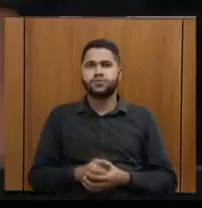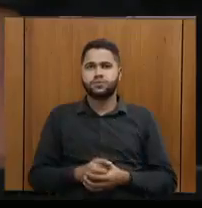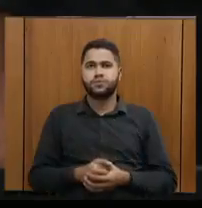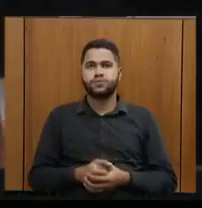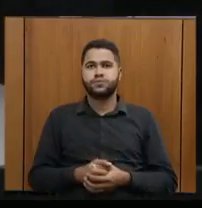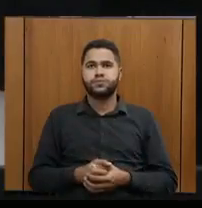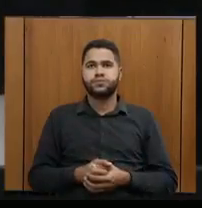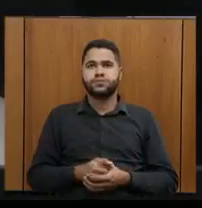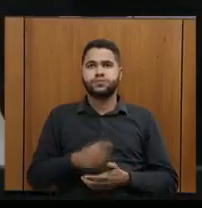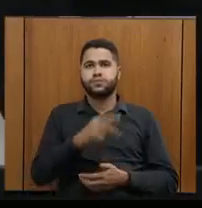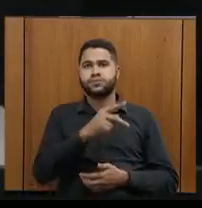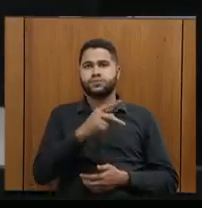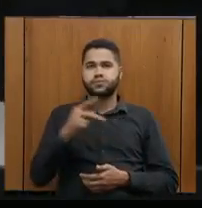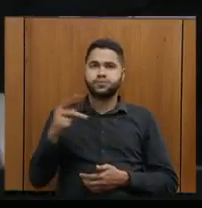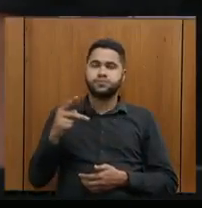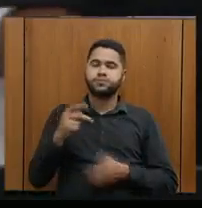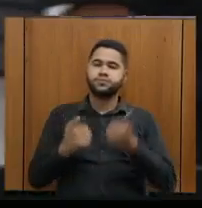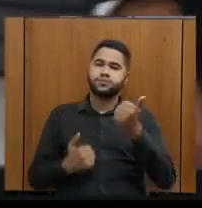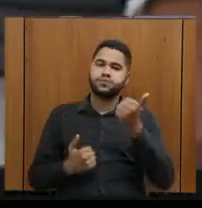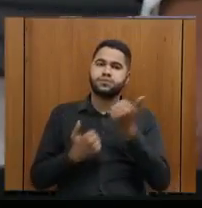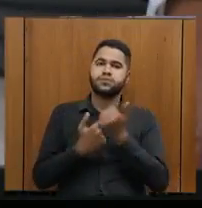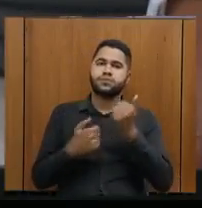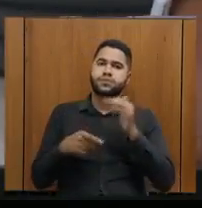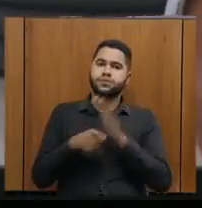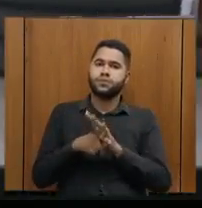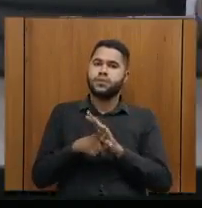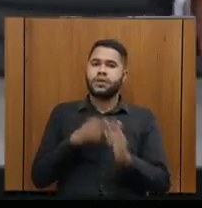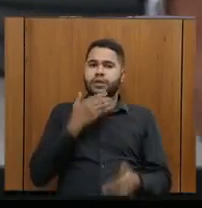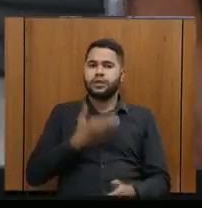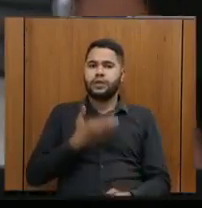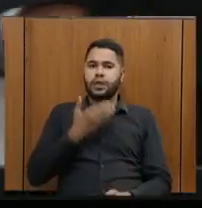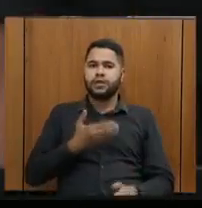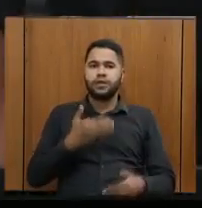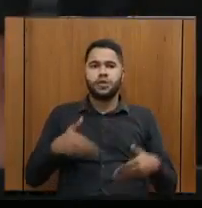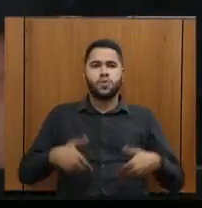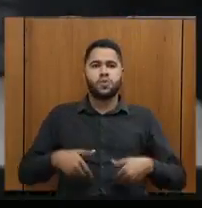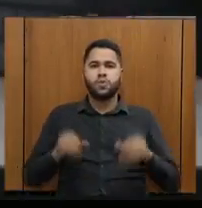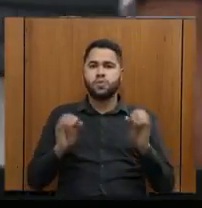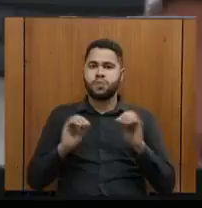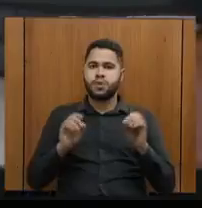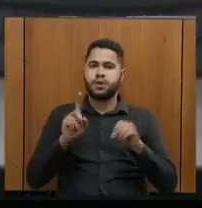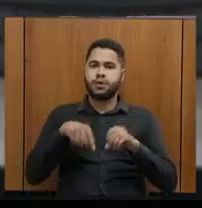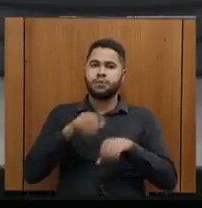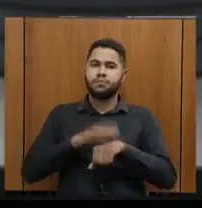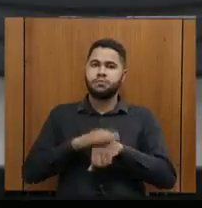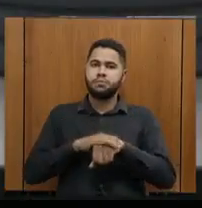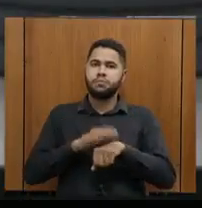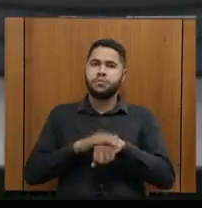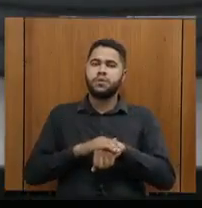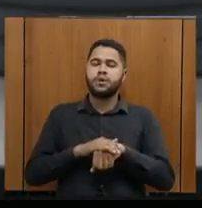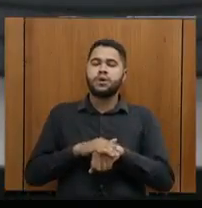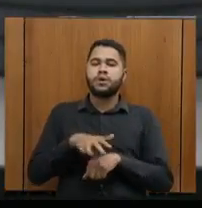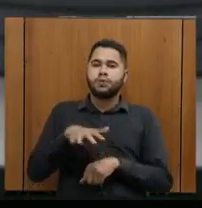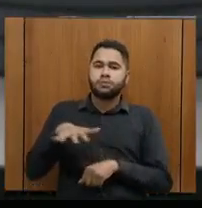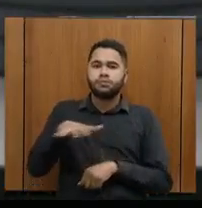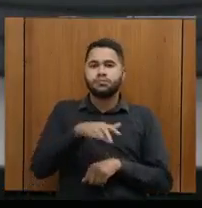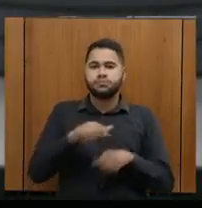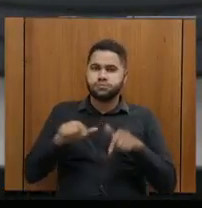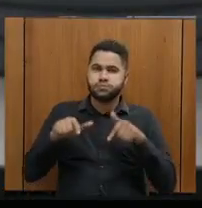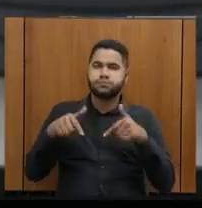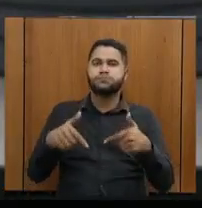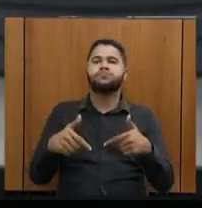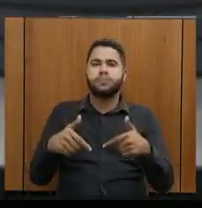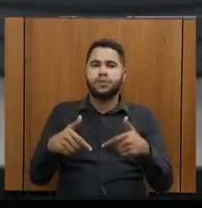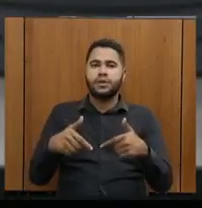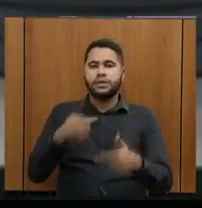A presidência apoia a campanha Natal Sem Fome, uma realização do Comitê Estação da Ação da Cidadania.